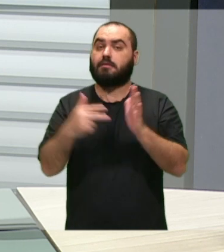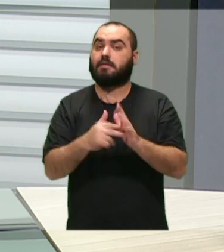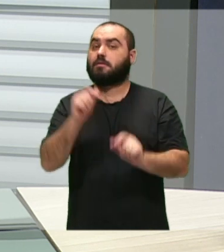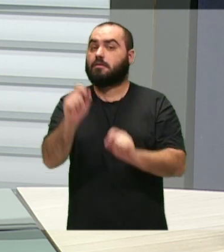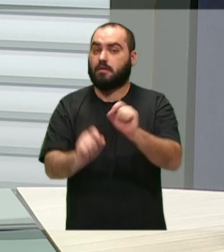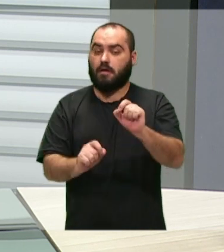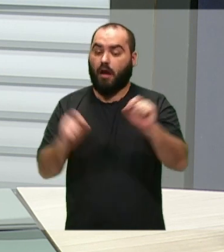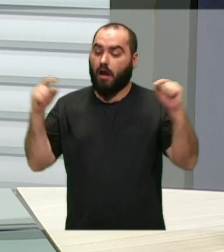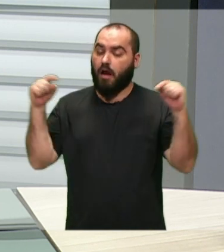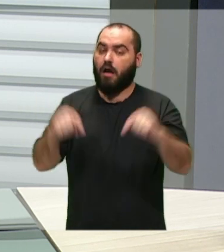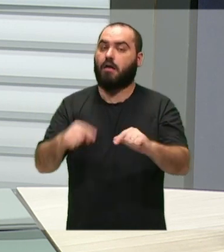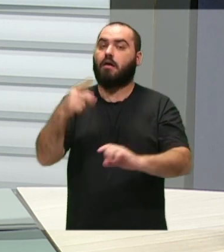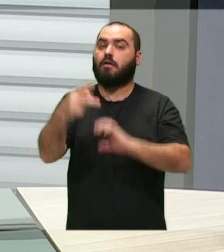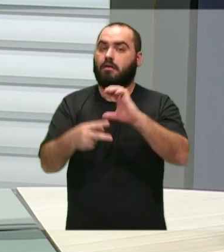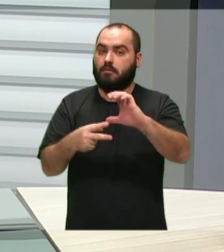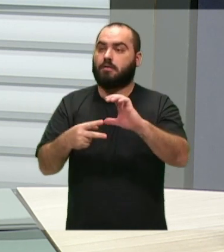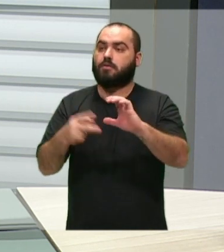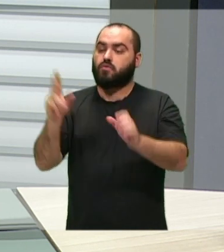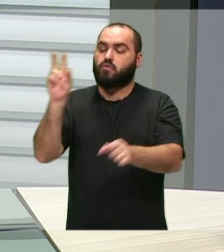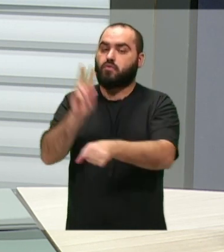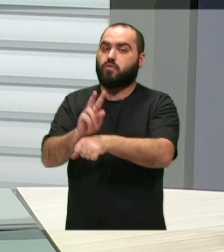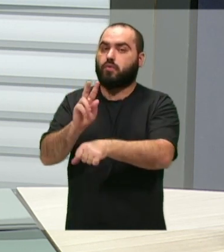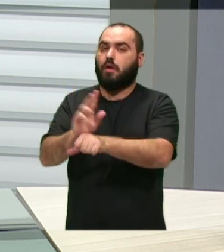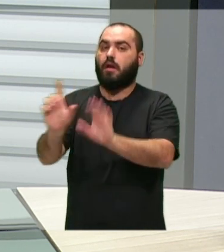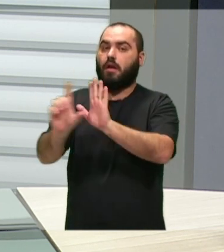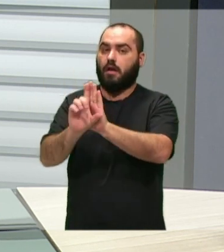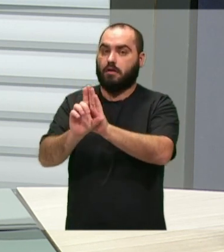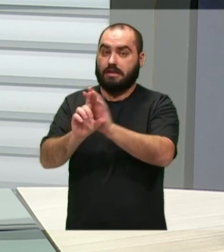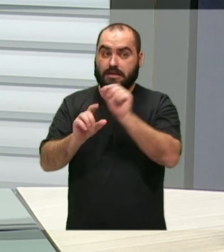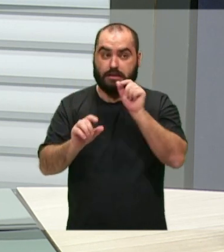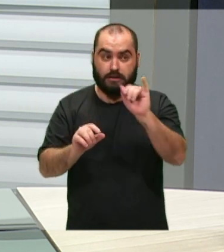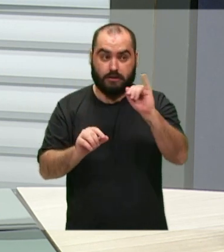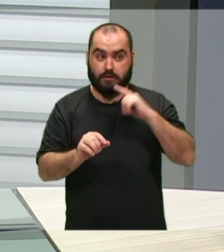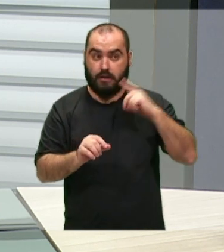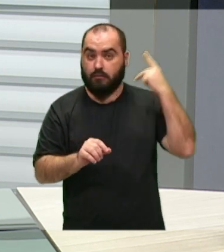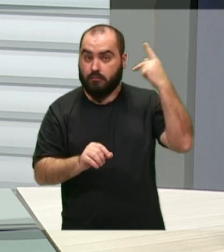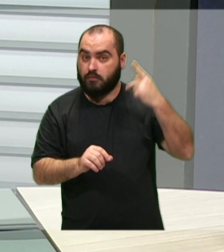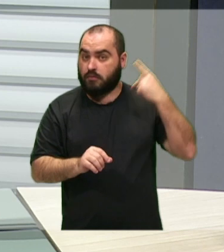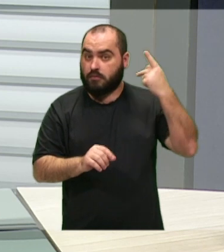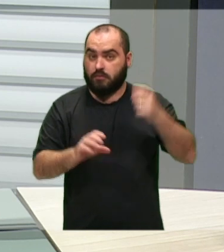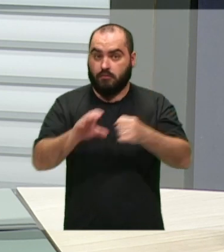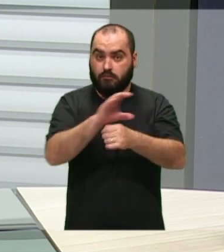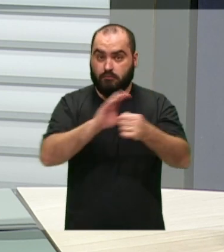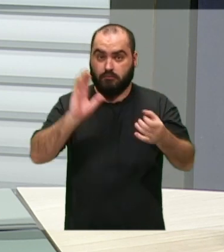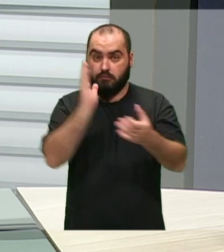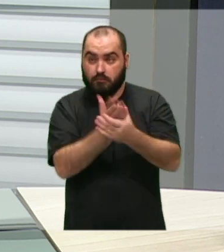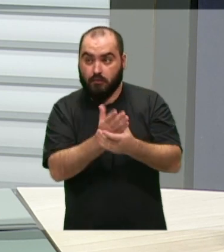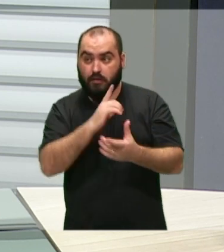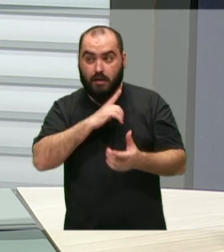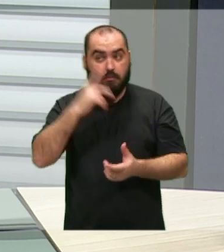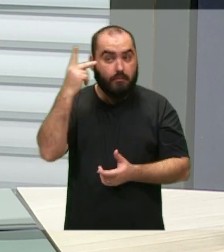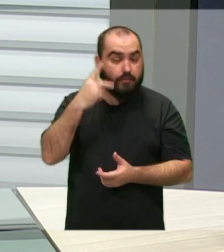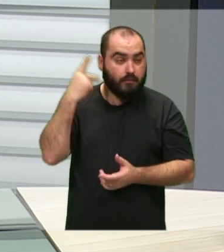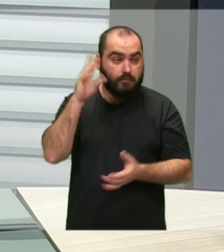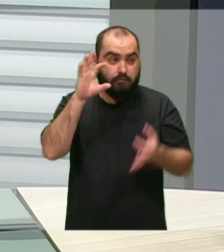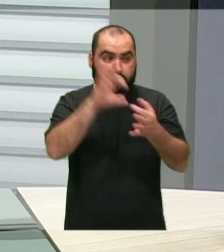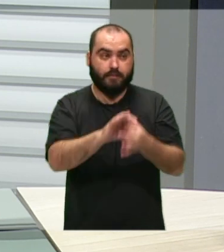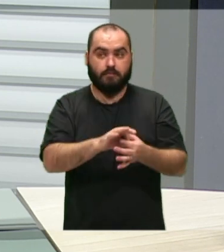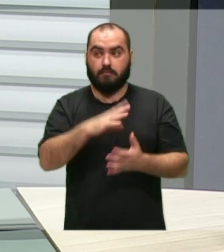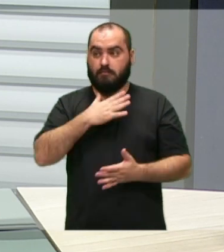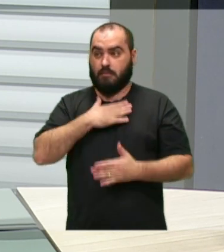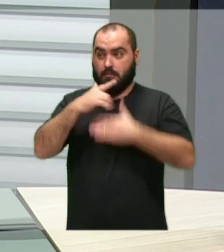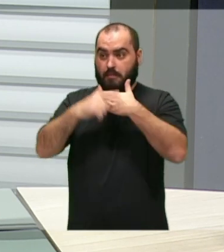o quanto nós estamos agindo com zelo. Se tem uma conotação política em uma Comissão Processante, pode até ter, mas não é papel meu